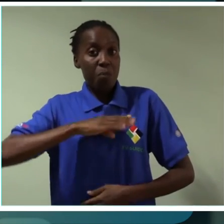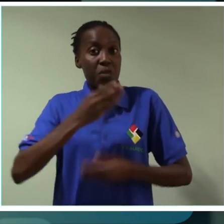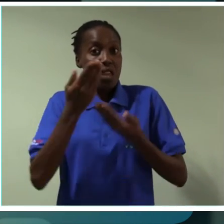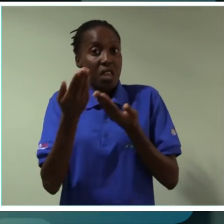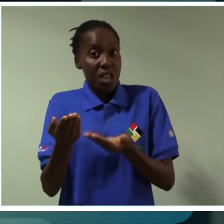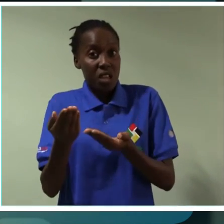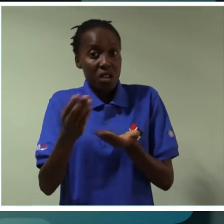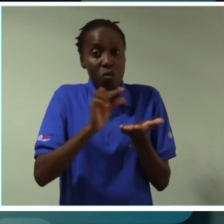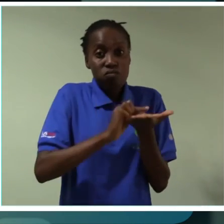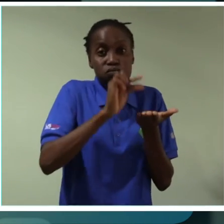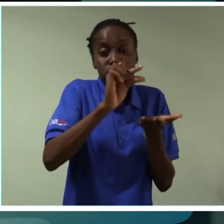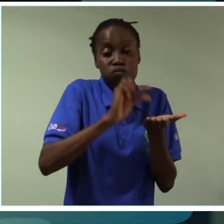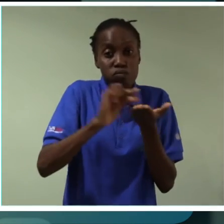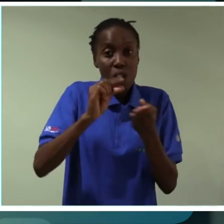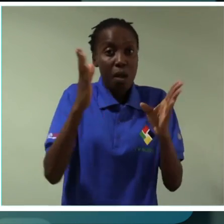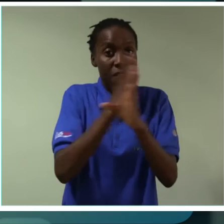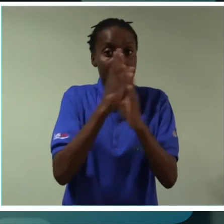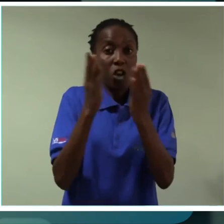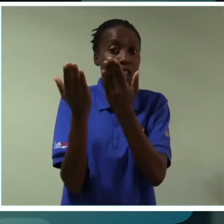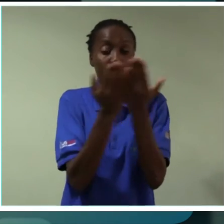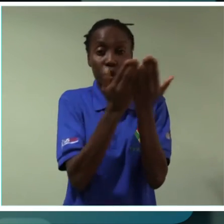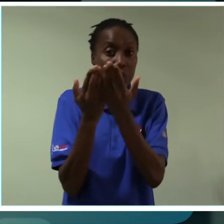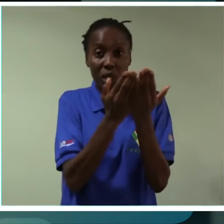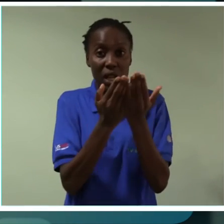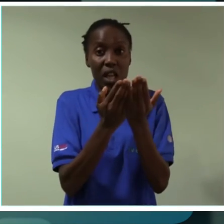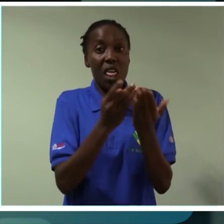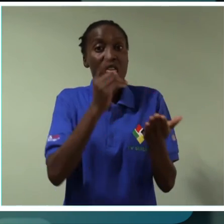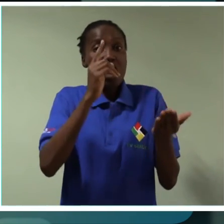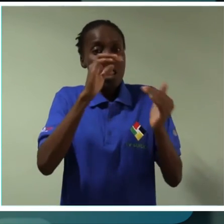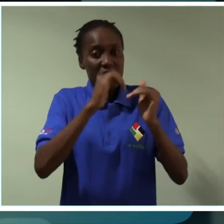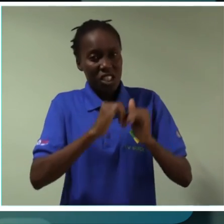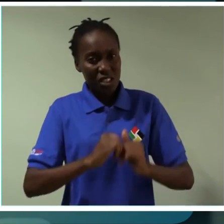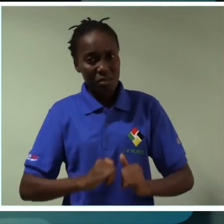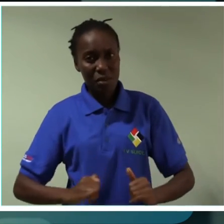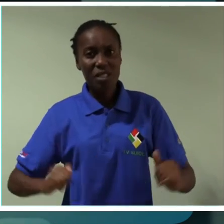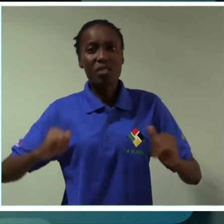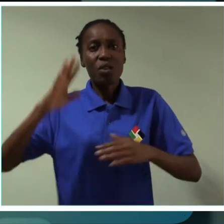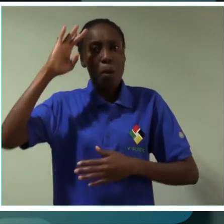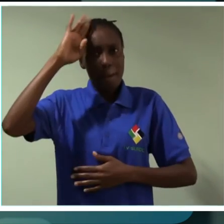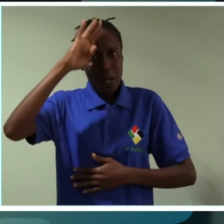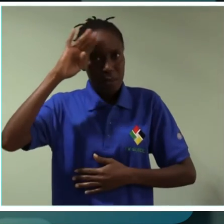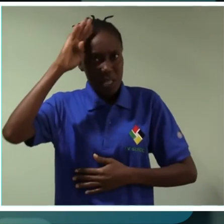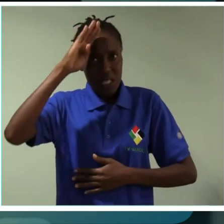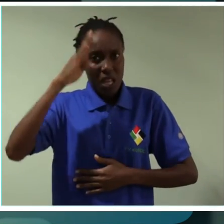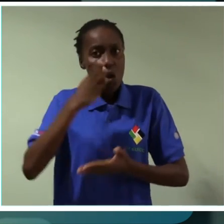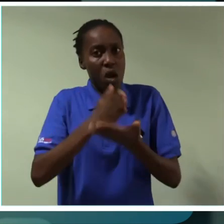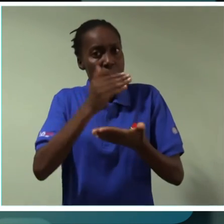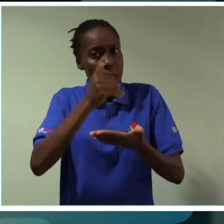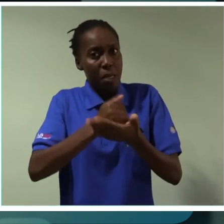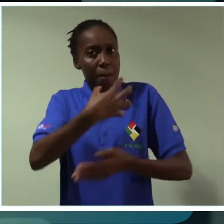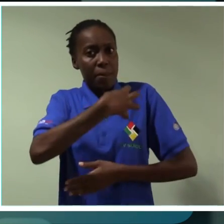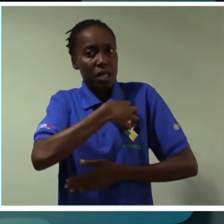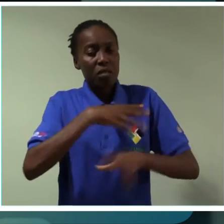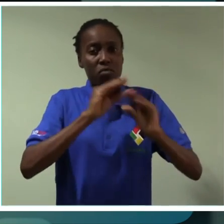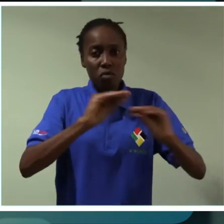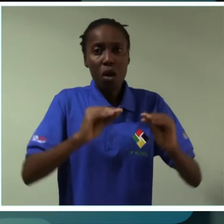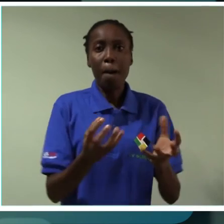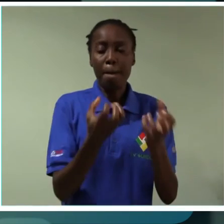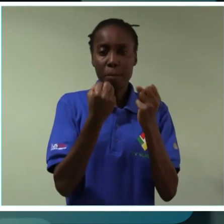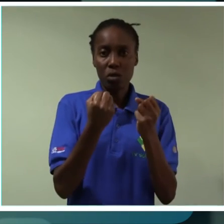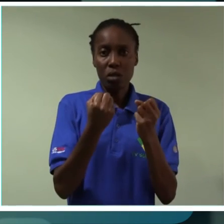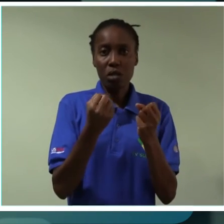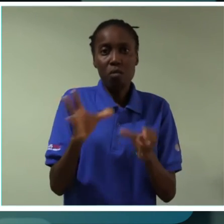e essa pessoa não pode traduzir a bolsa. Então, é uma questão específica que nós pensamos que vamos ter de pensar a nível do setor, para ver se, neste caso